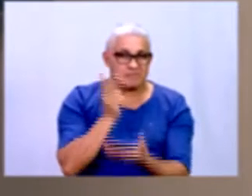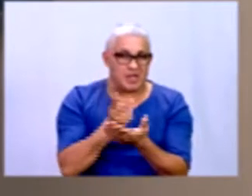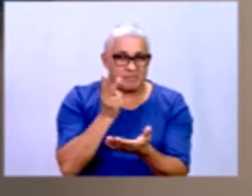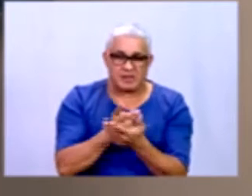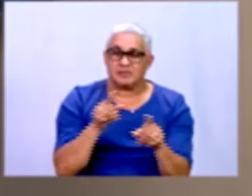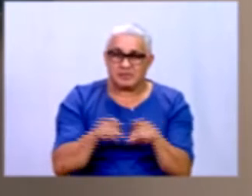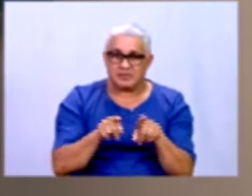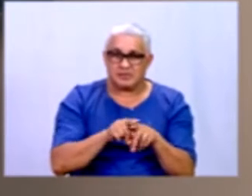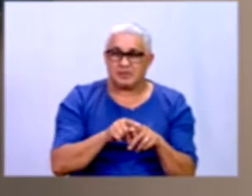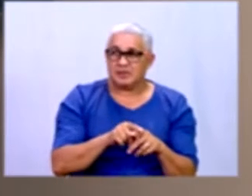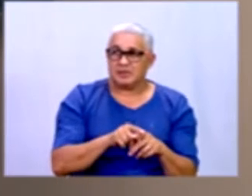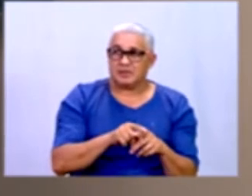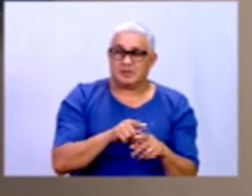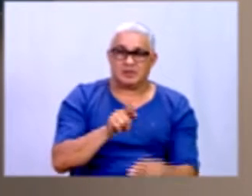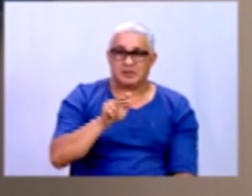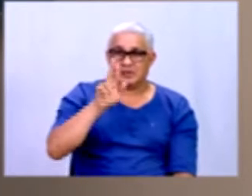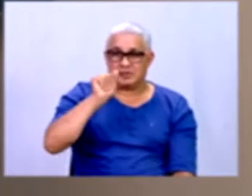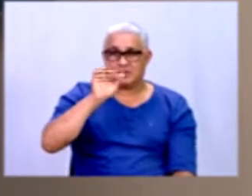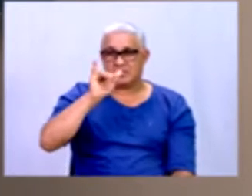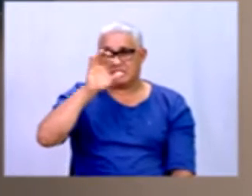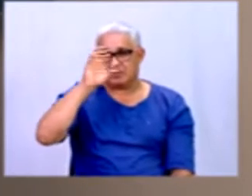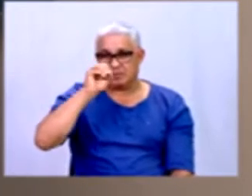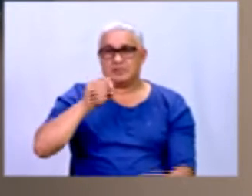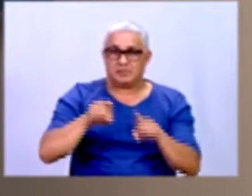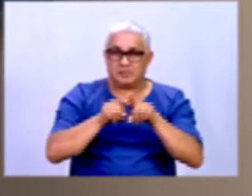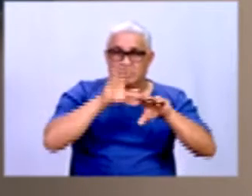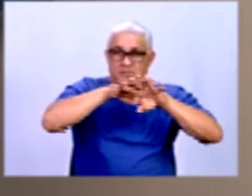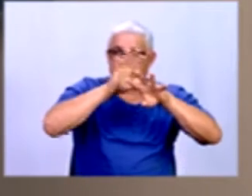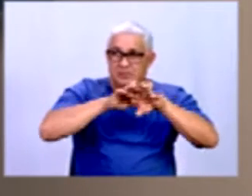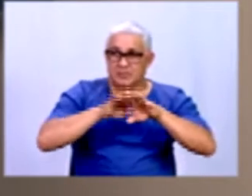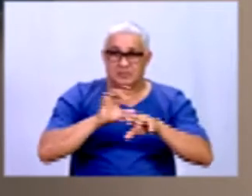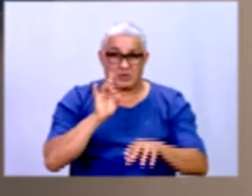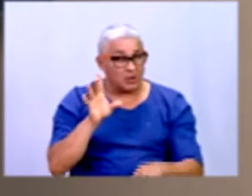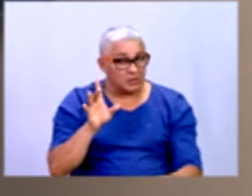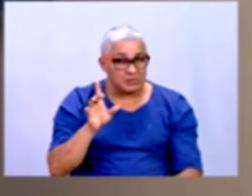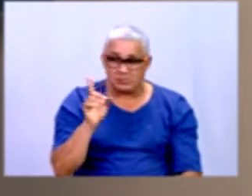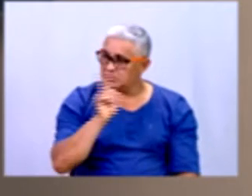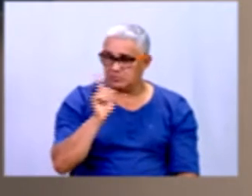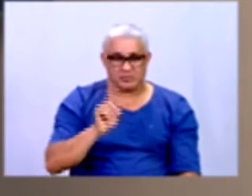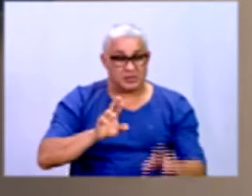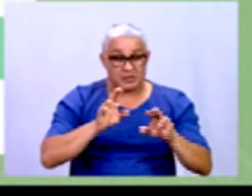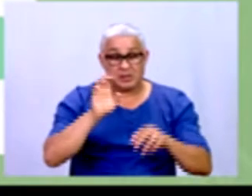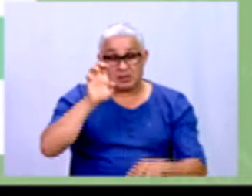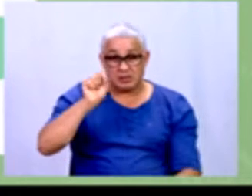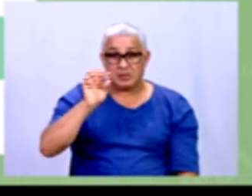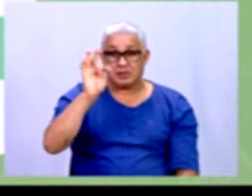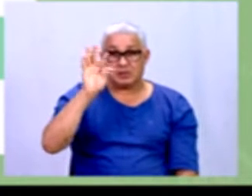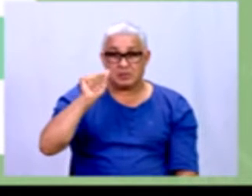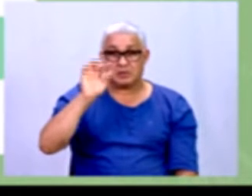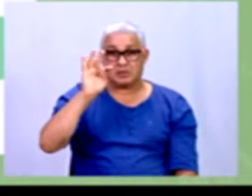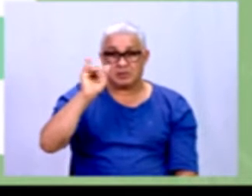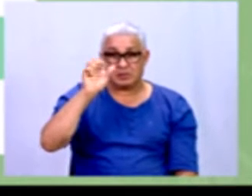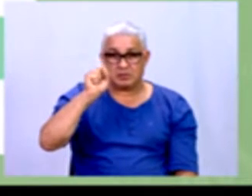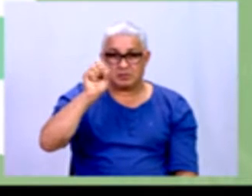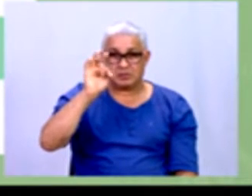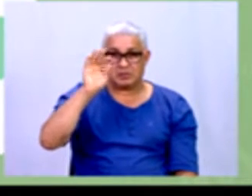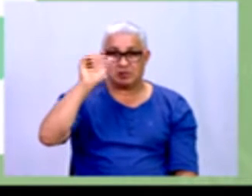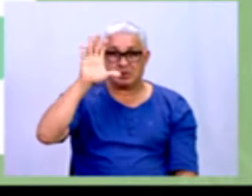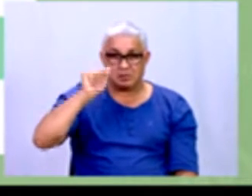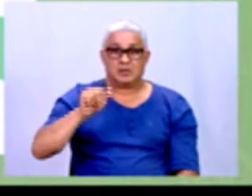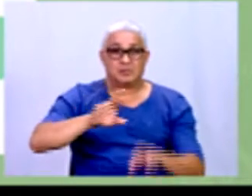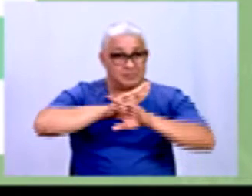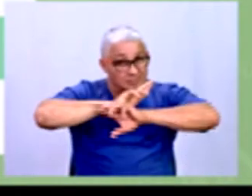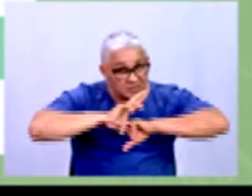Construção de gráfico, eu fazer um gráfico, fazer uma tabela, por si só, isso não é estatística, tá? Conjunto de dados publicados